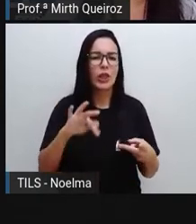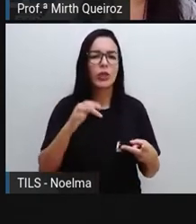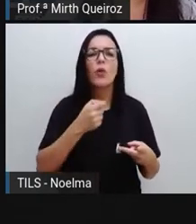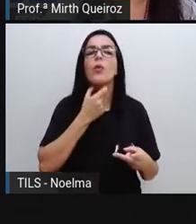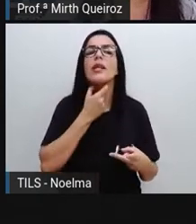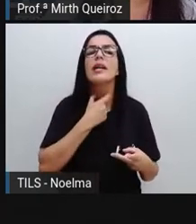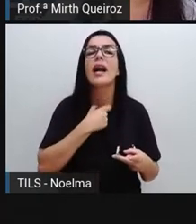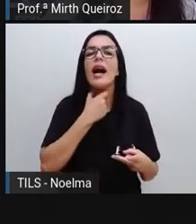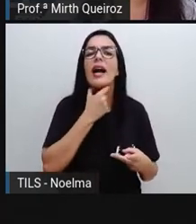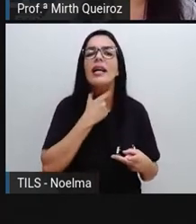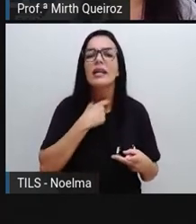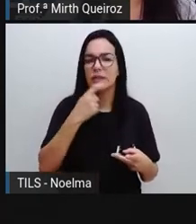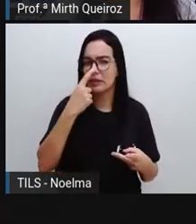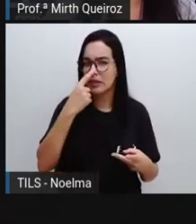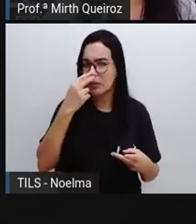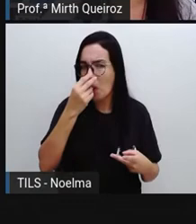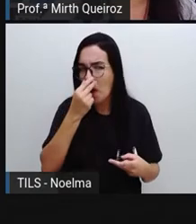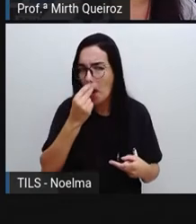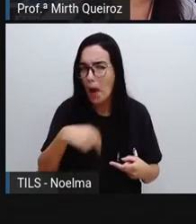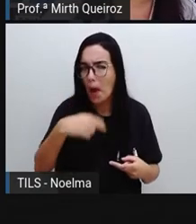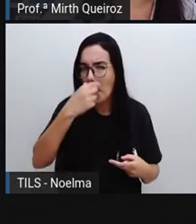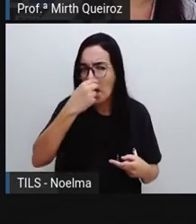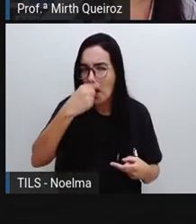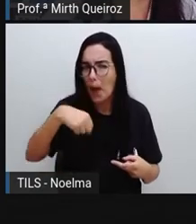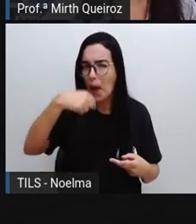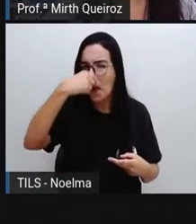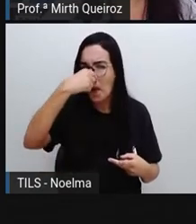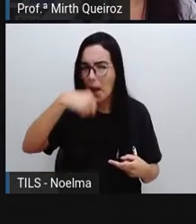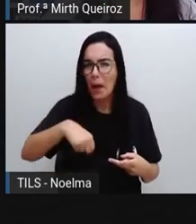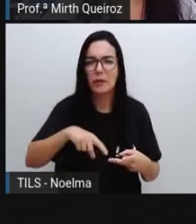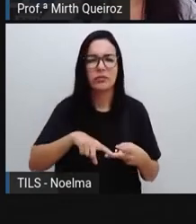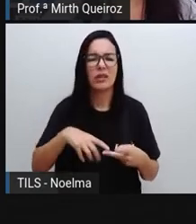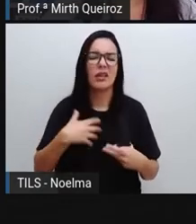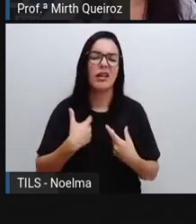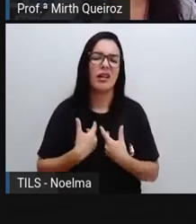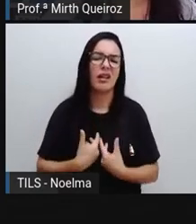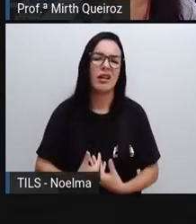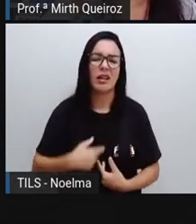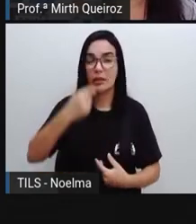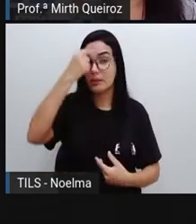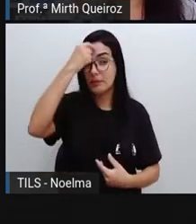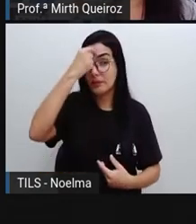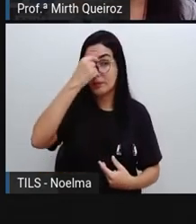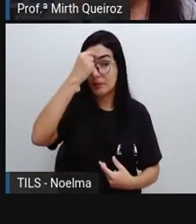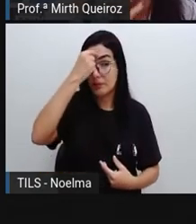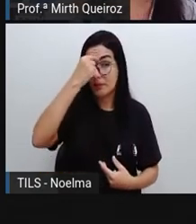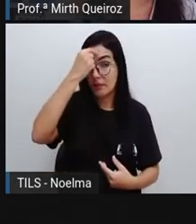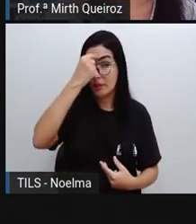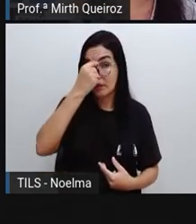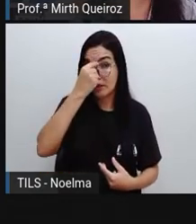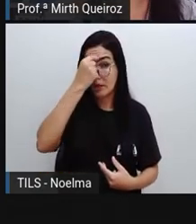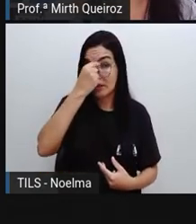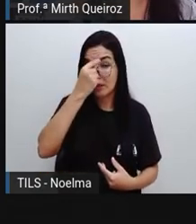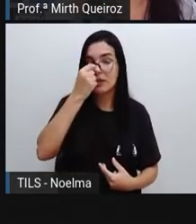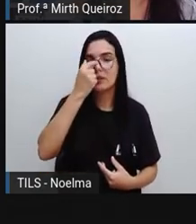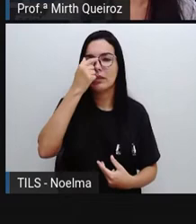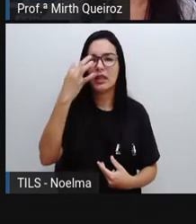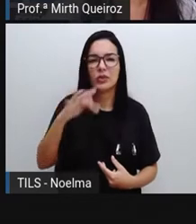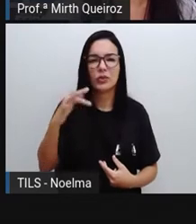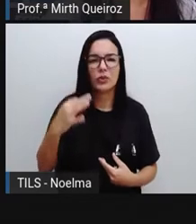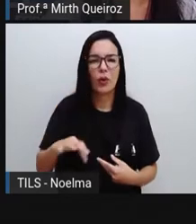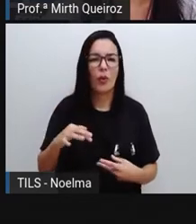dor na garganta, nariz escorrendo, Que é o coriza, aquela sensação de sinusite, que é uma dor na face,